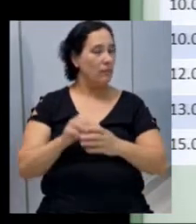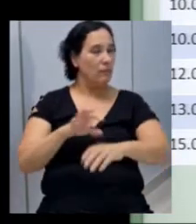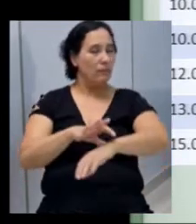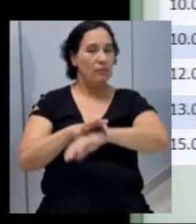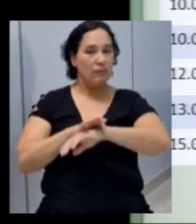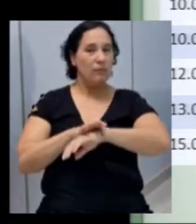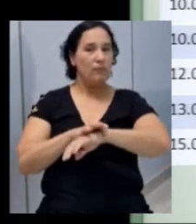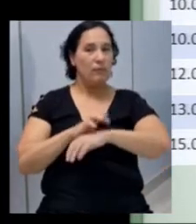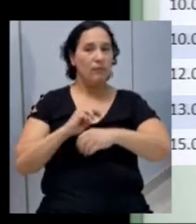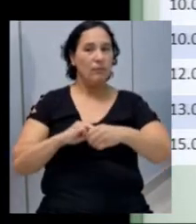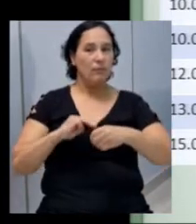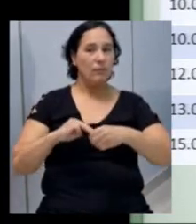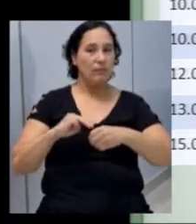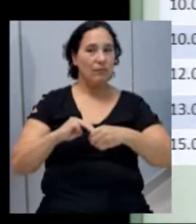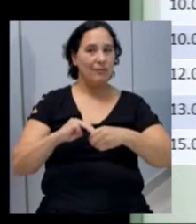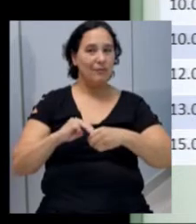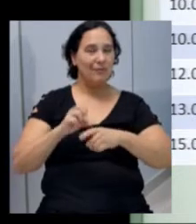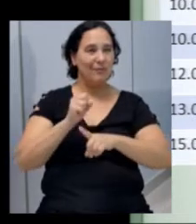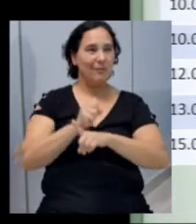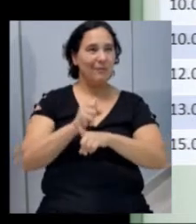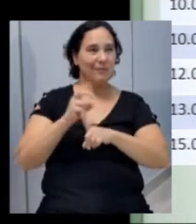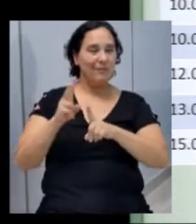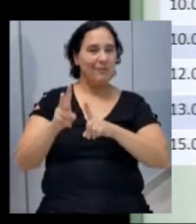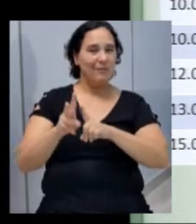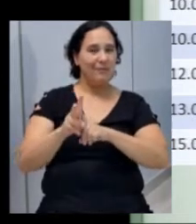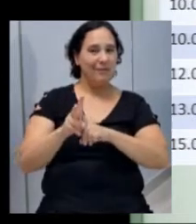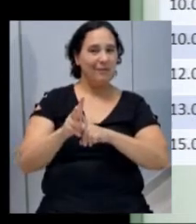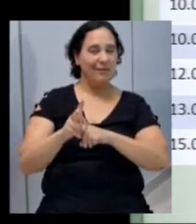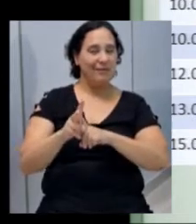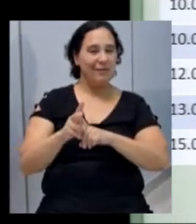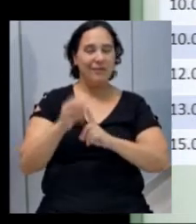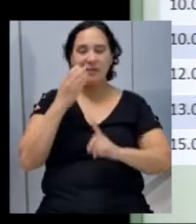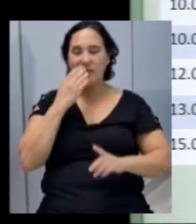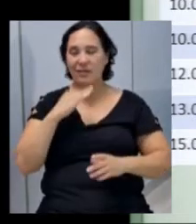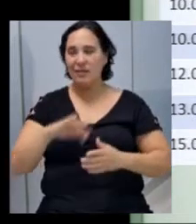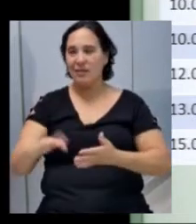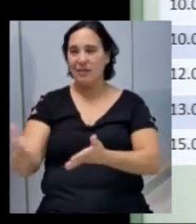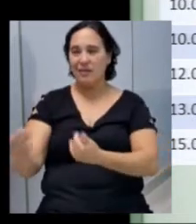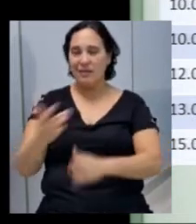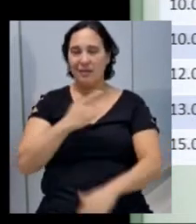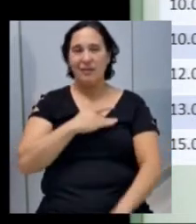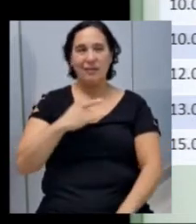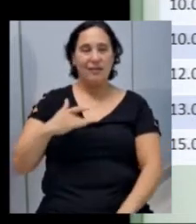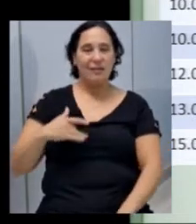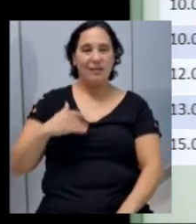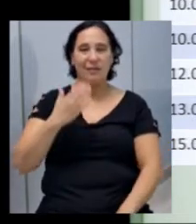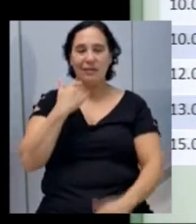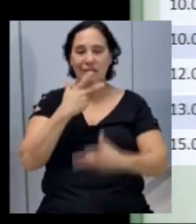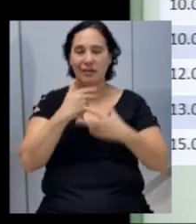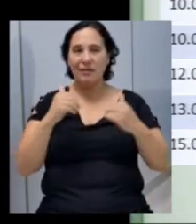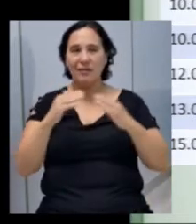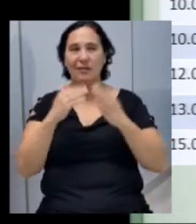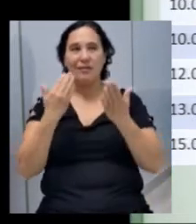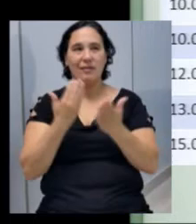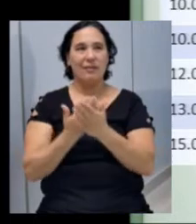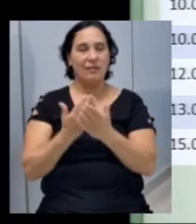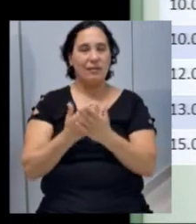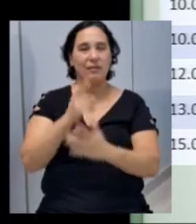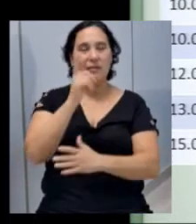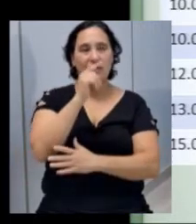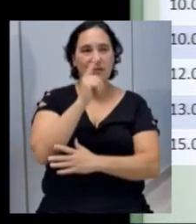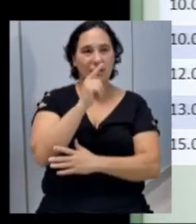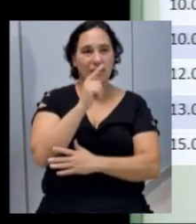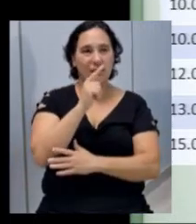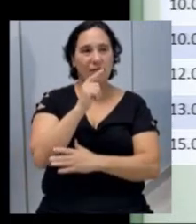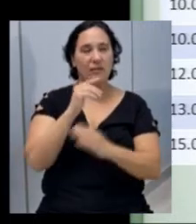municipal, assistência social geral, assistência a crianças e adolescentes, saúde, alimentação escolar, água,